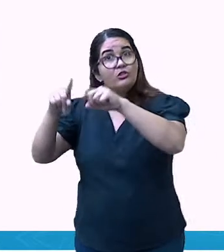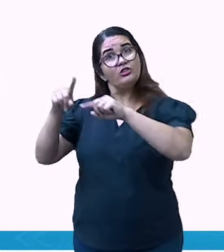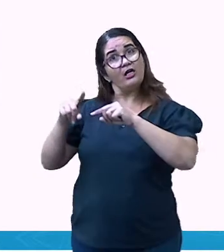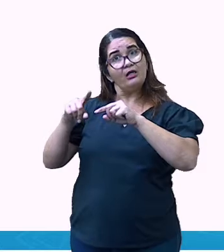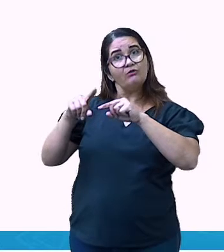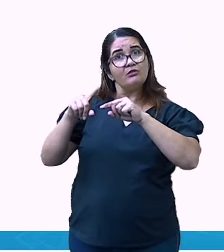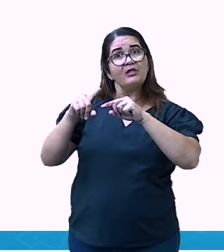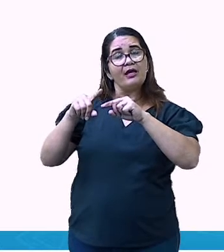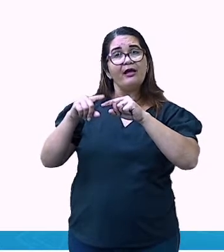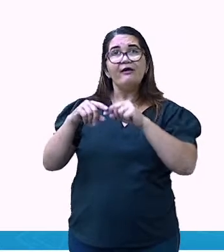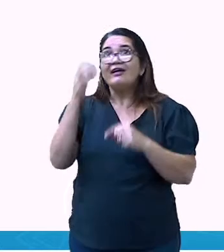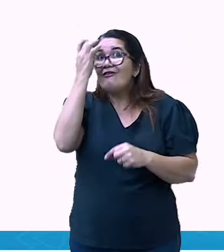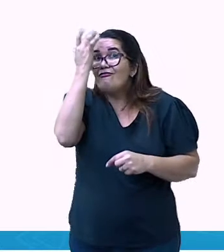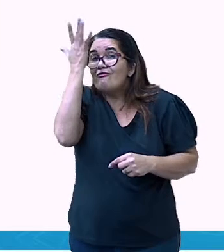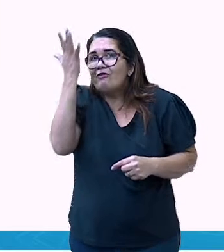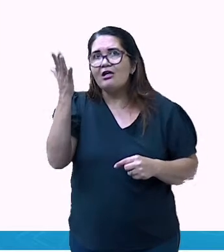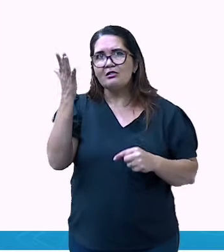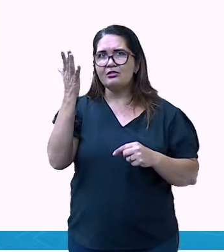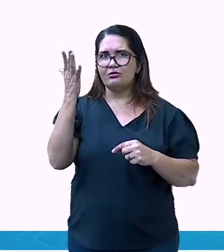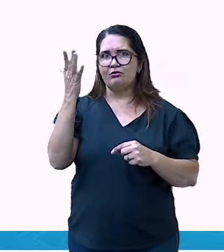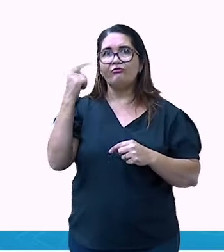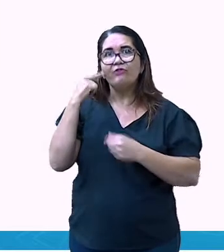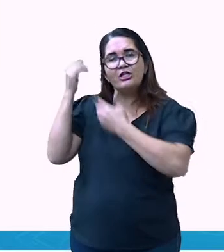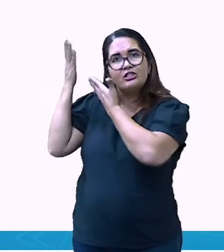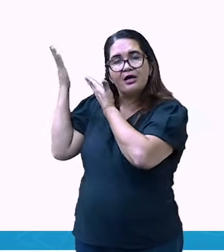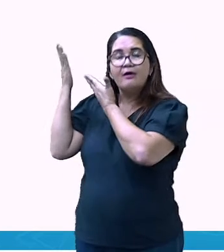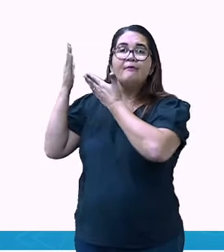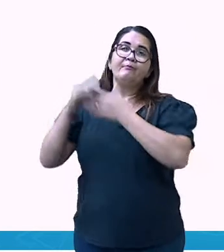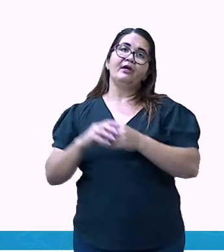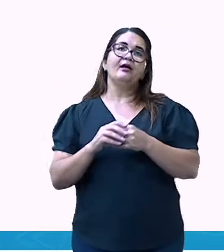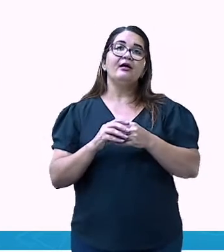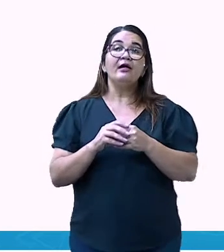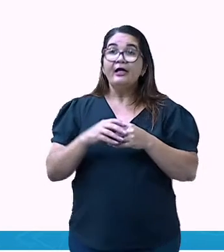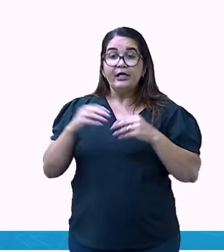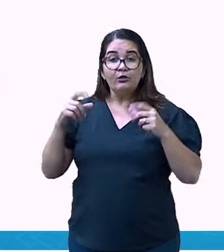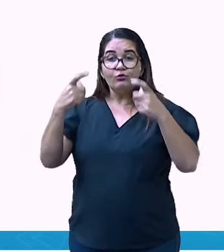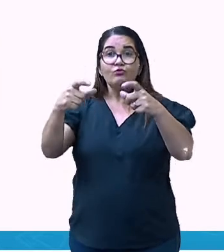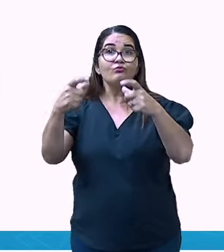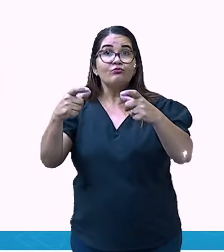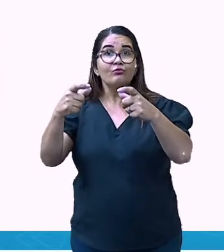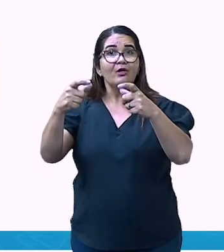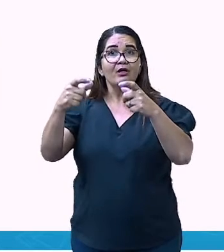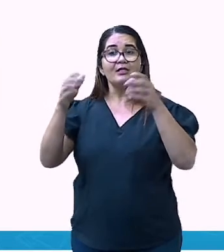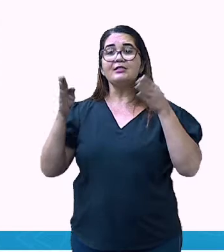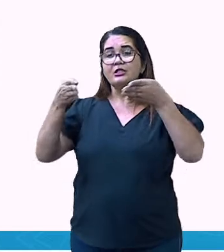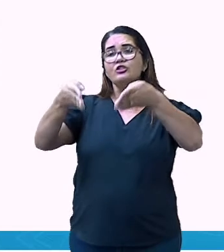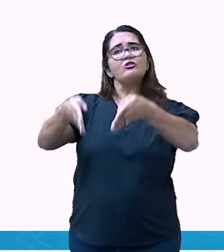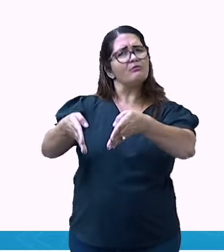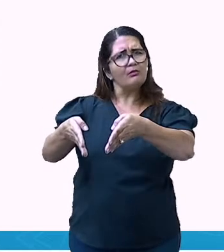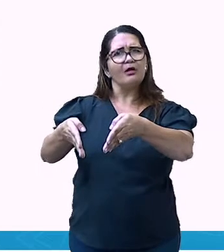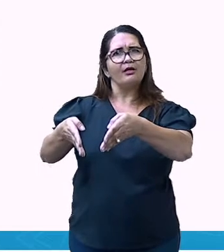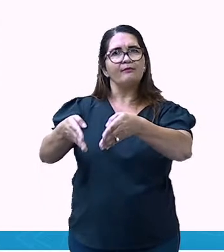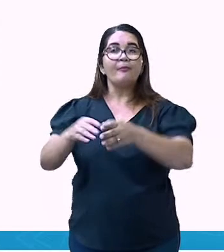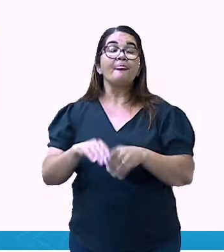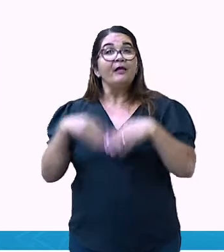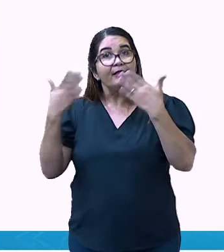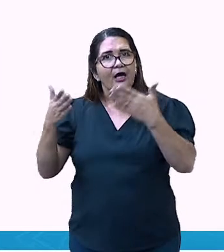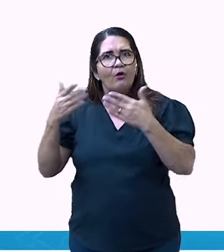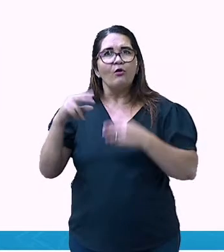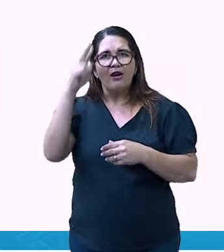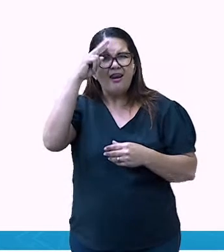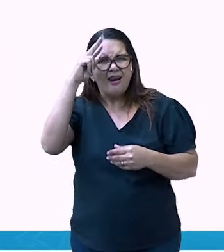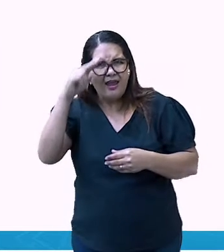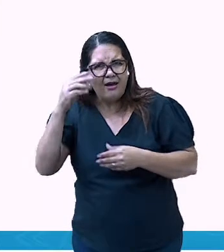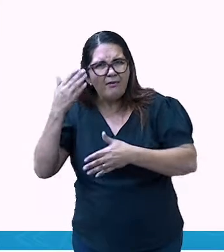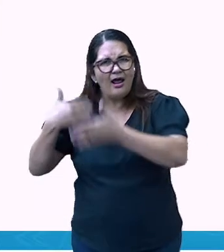Terra. Isso, olha aí um desenho que eu coloquei, os seres humanos na pré-história. Na pré-história a